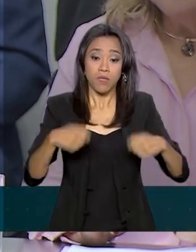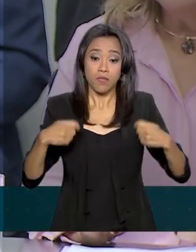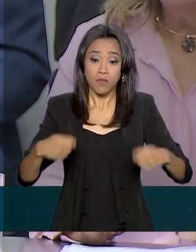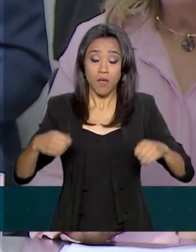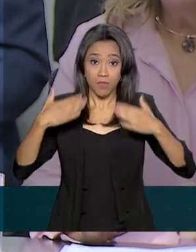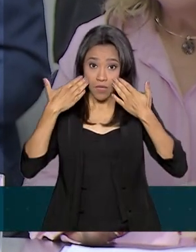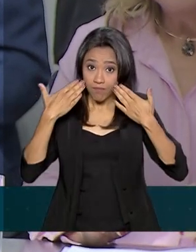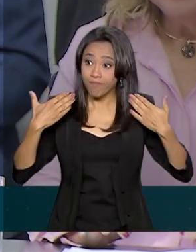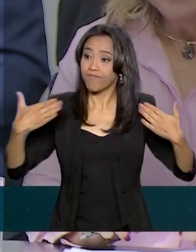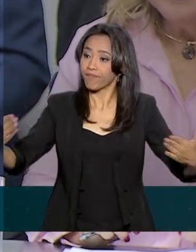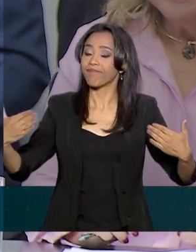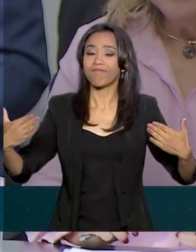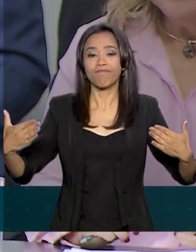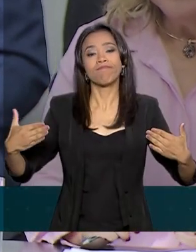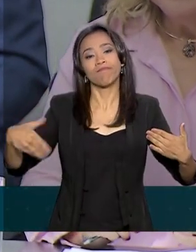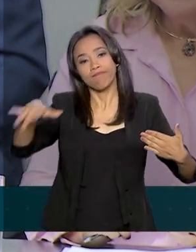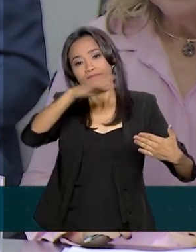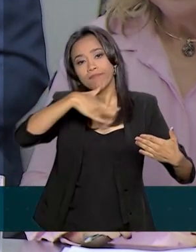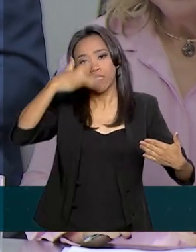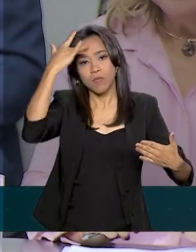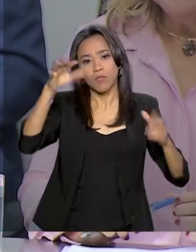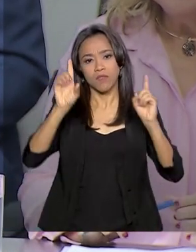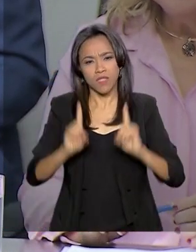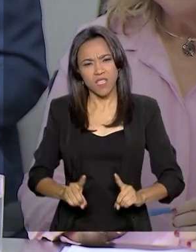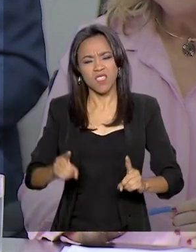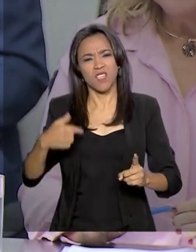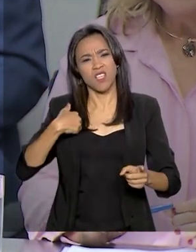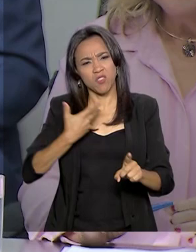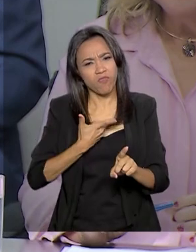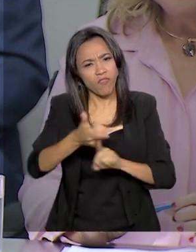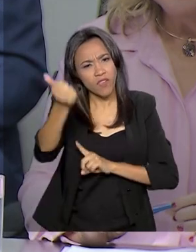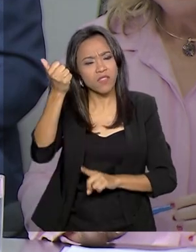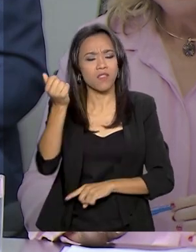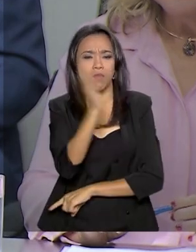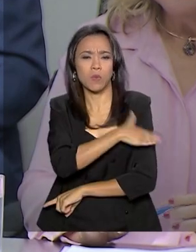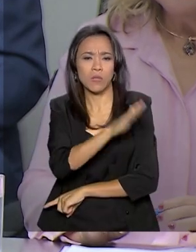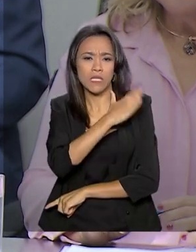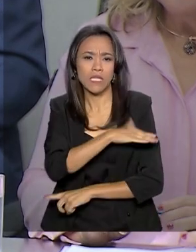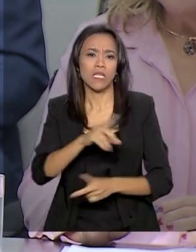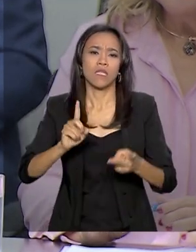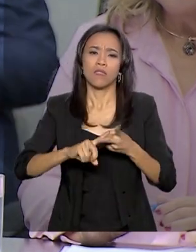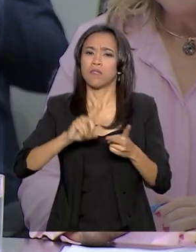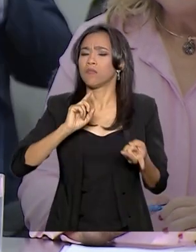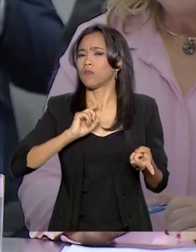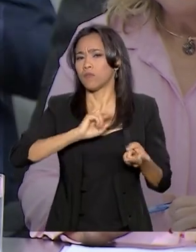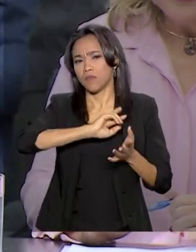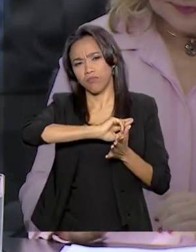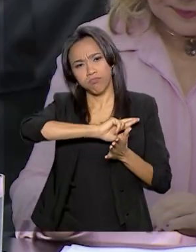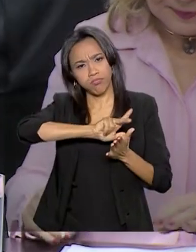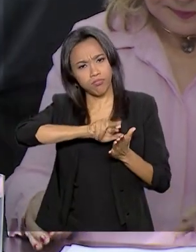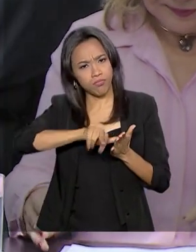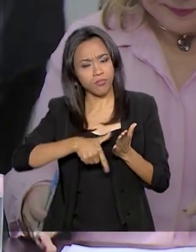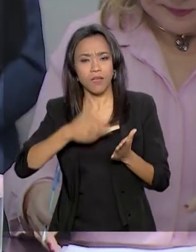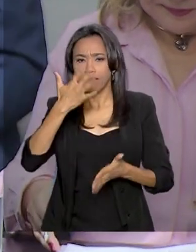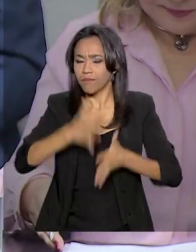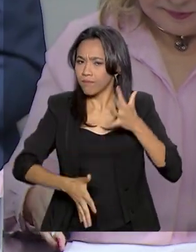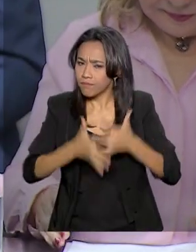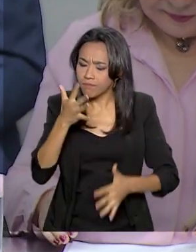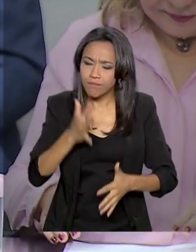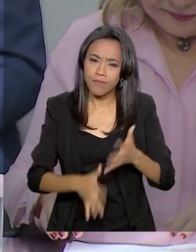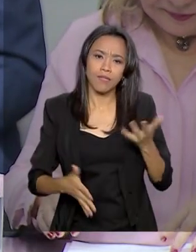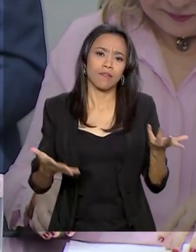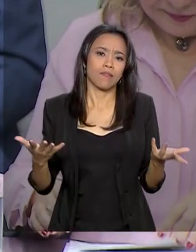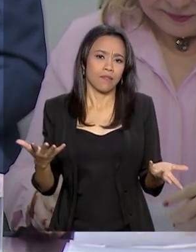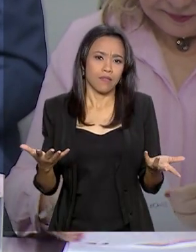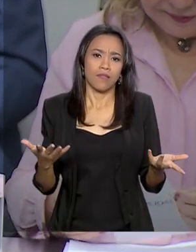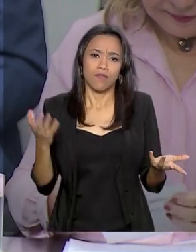fantásticas para que nós possamos vencer preconceitos, estereótipos, que acabam, muitas vezes,